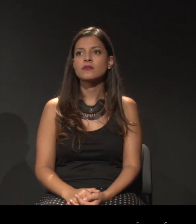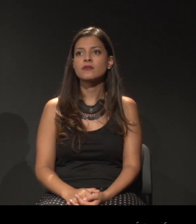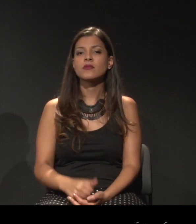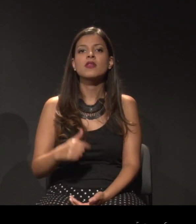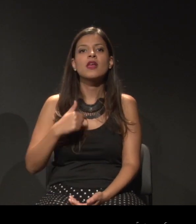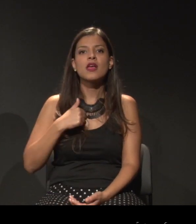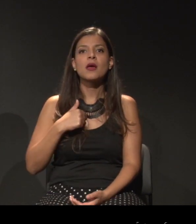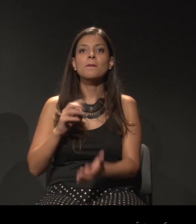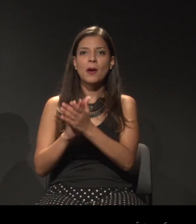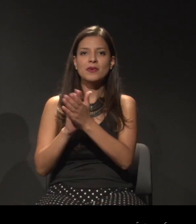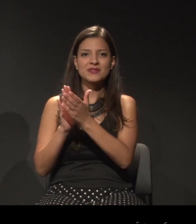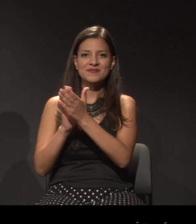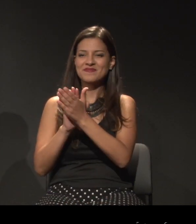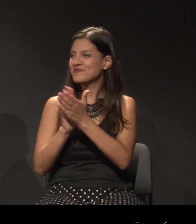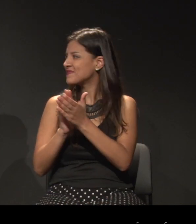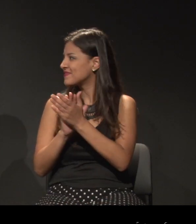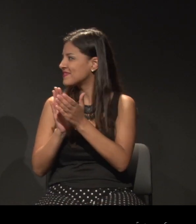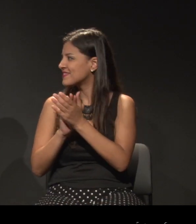Palmas, gente?